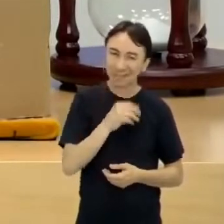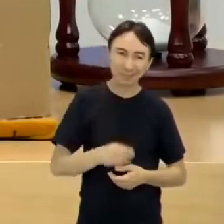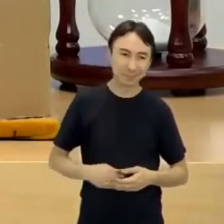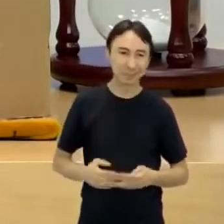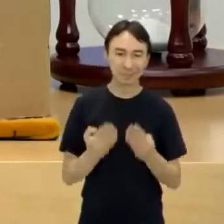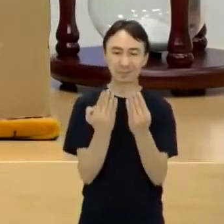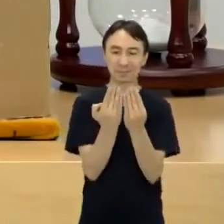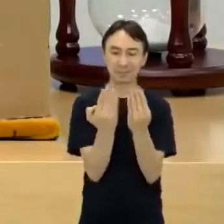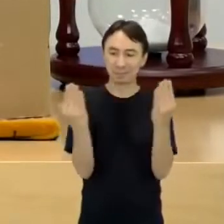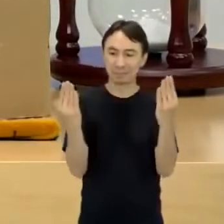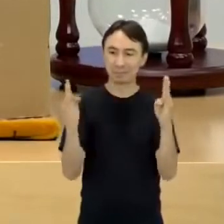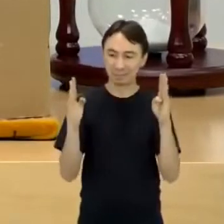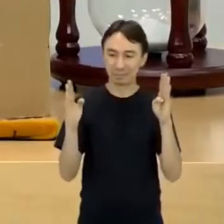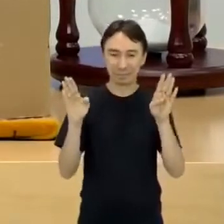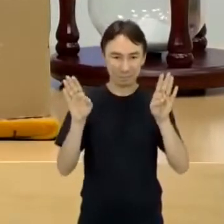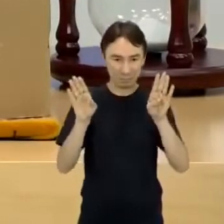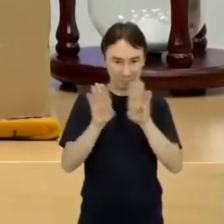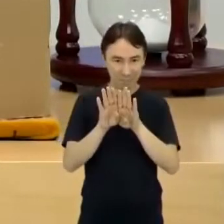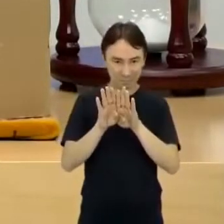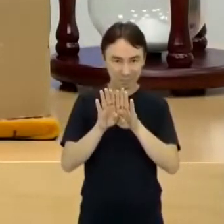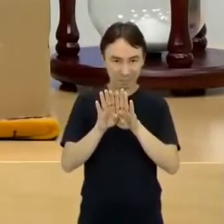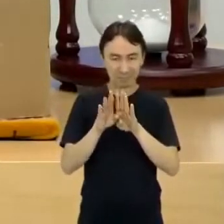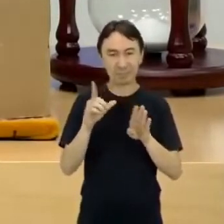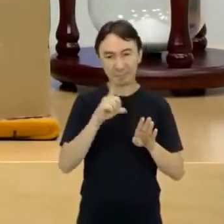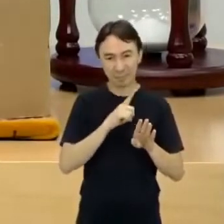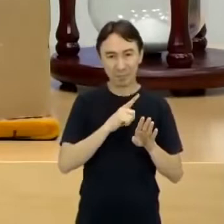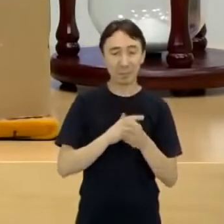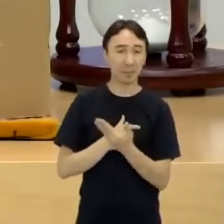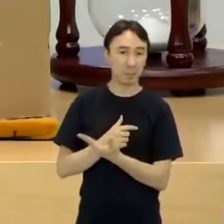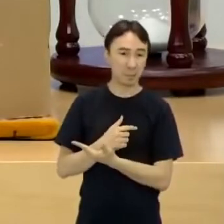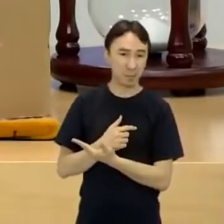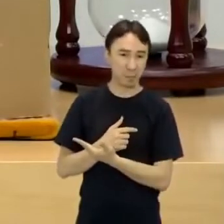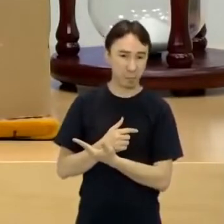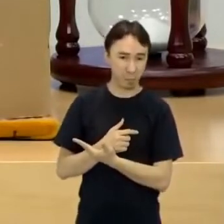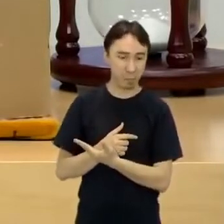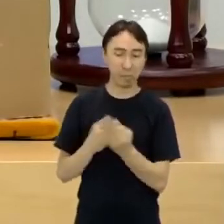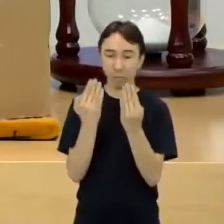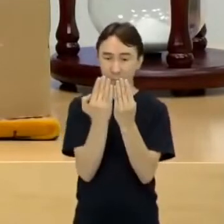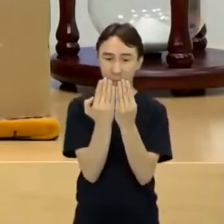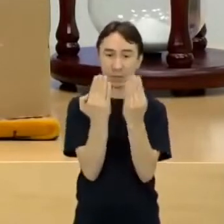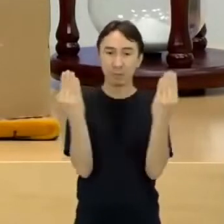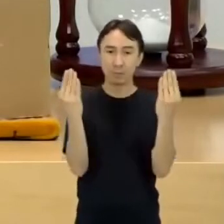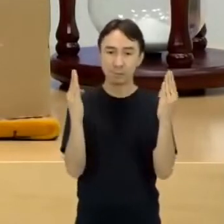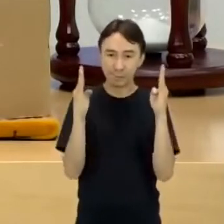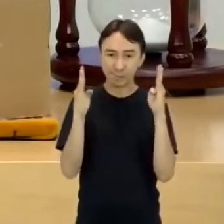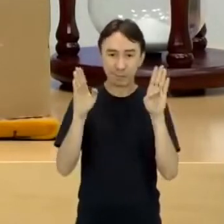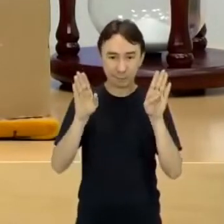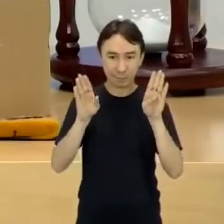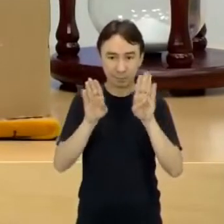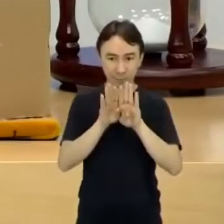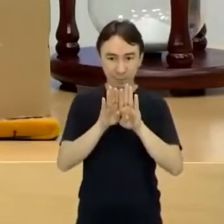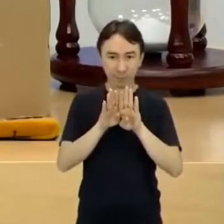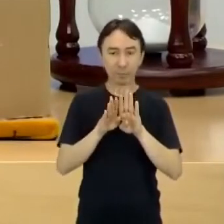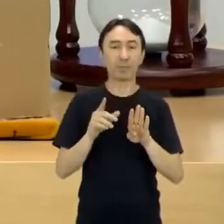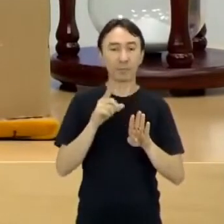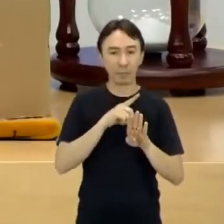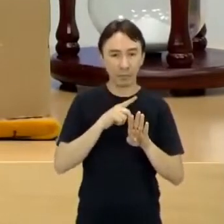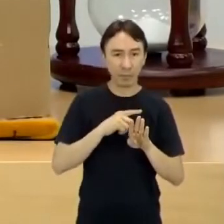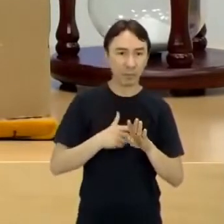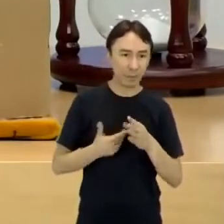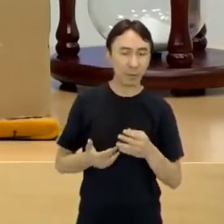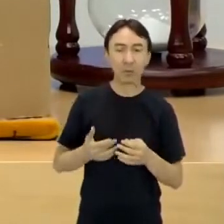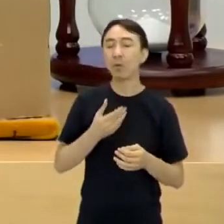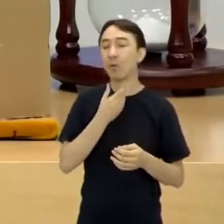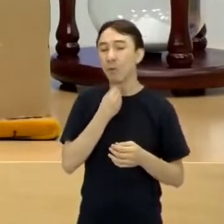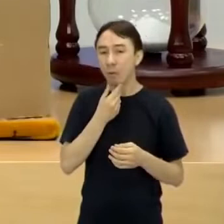Esse mini-mundo, ele está cercado. Nós temos cercas. Dentro da cerca, eu tenho alguns homenzinhos. Eles estão vestidos com roupas de